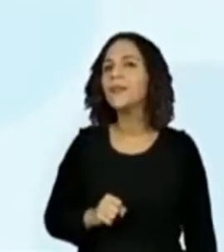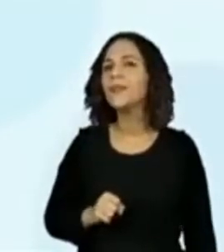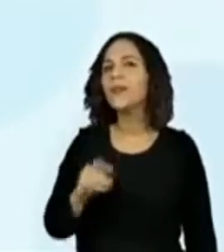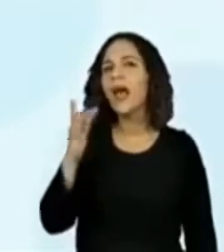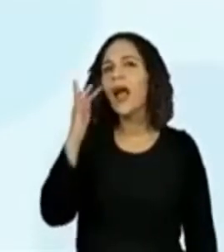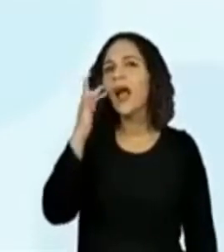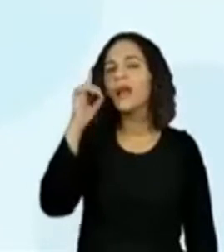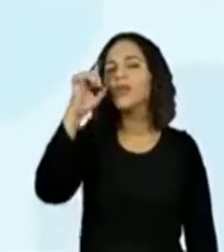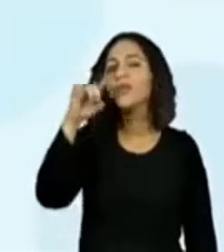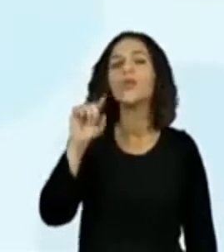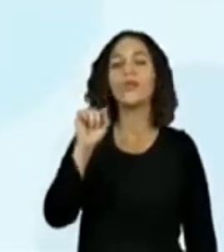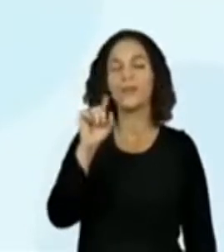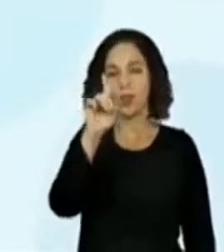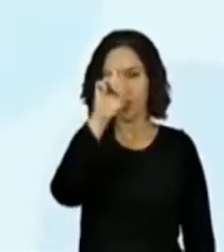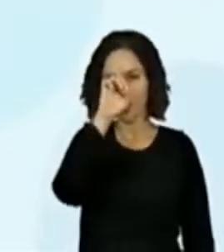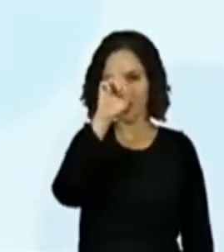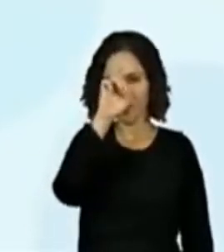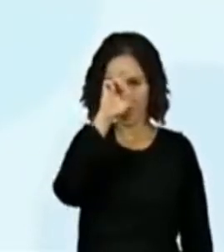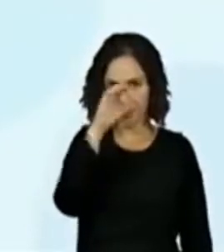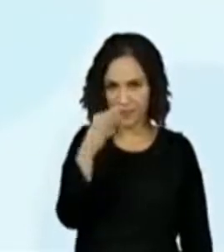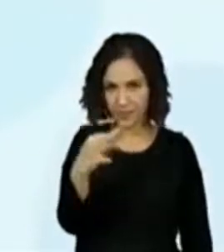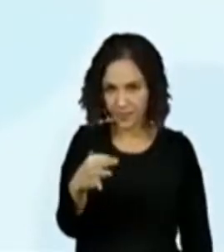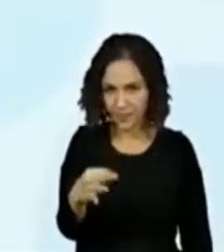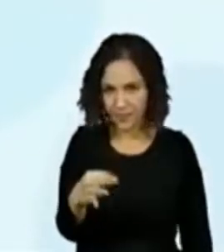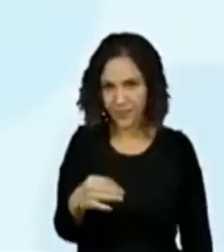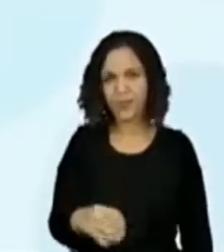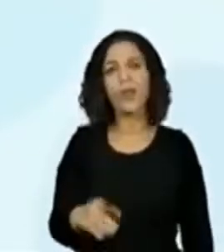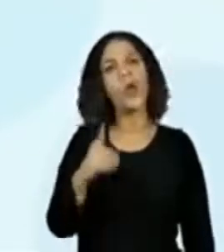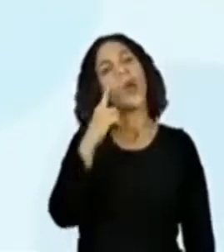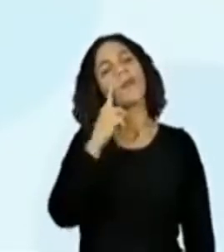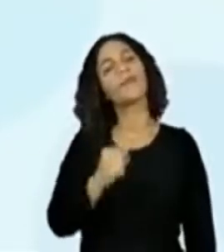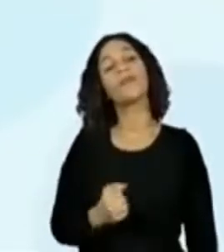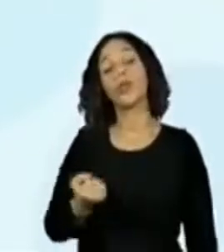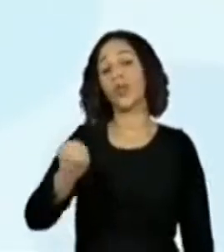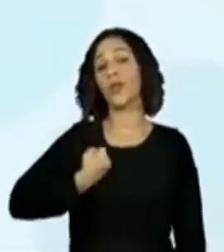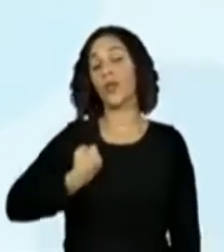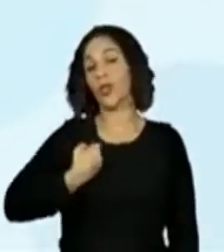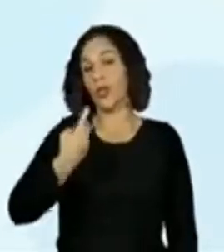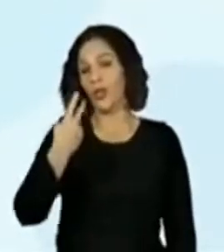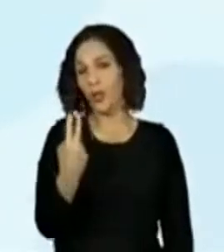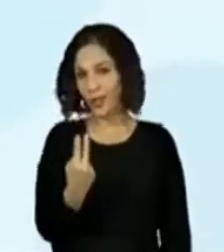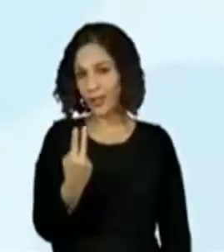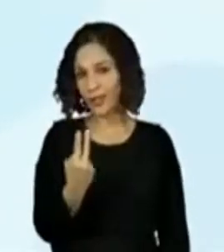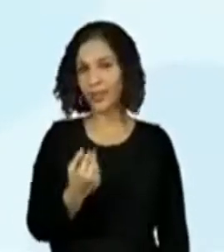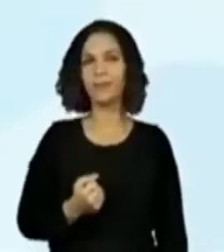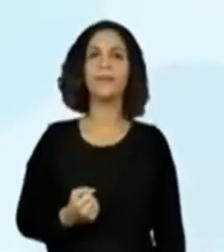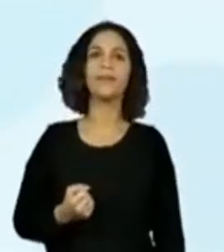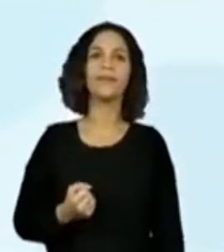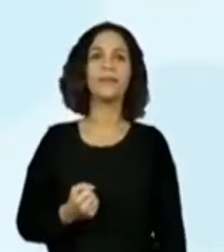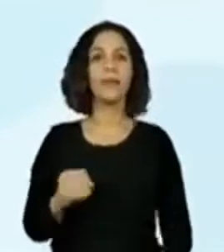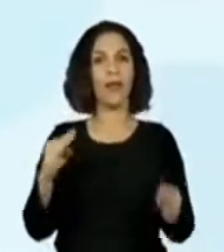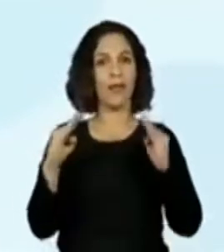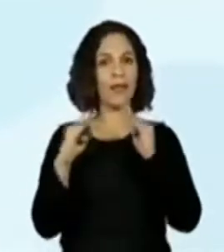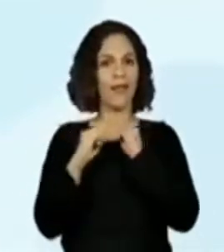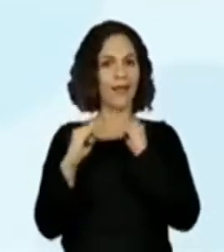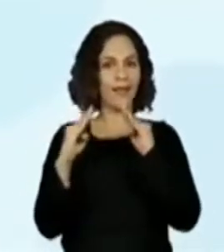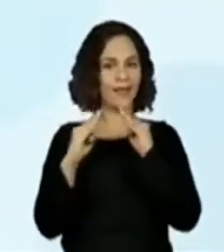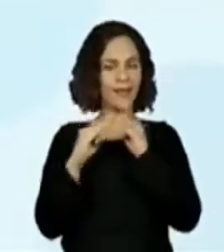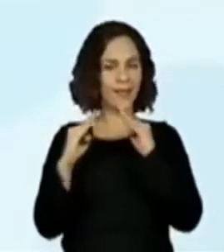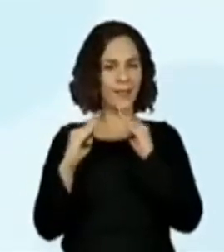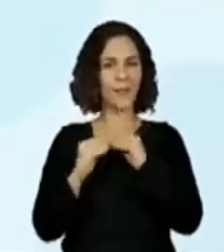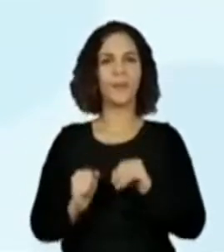É um hospital. A figura número 2, é uma casa.